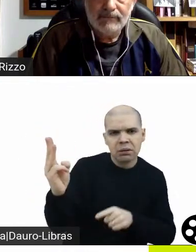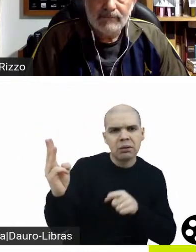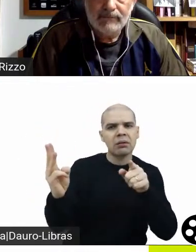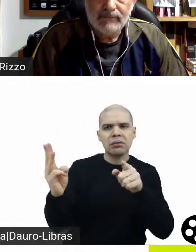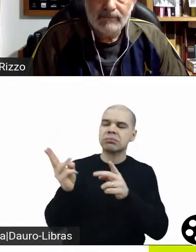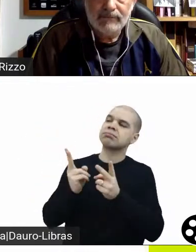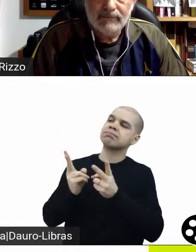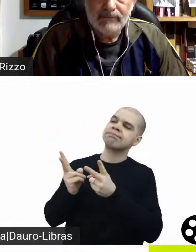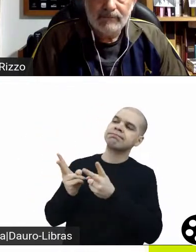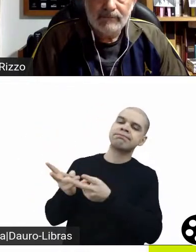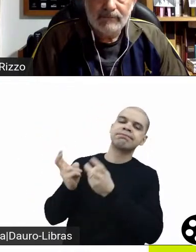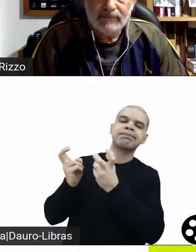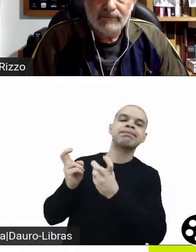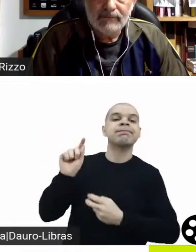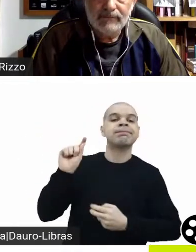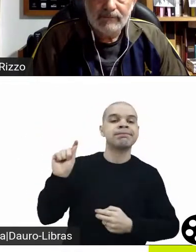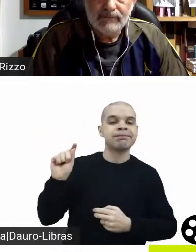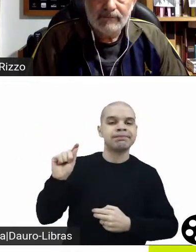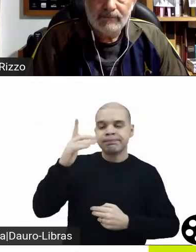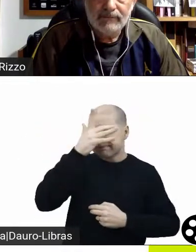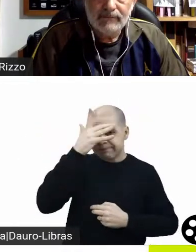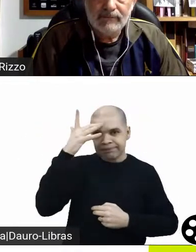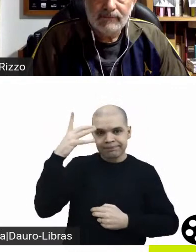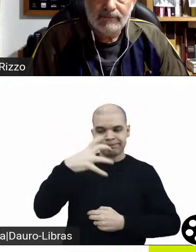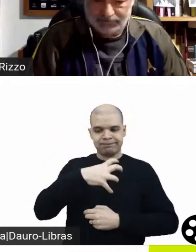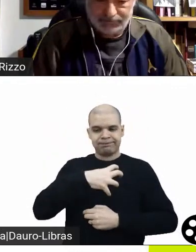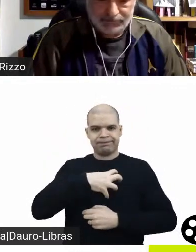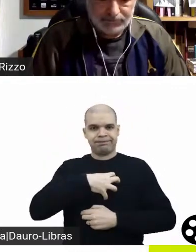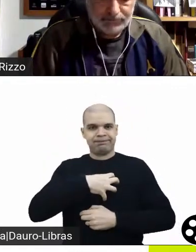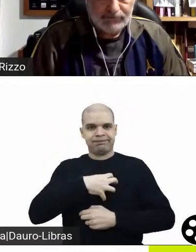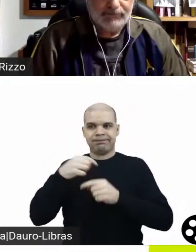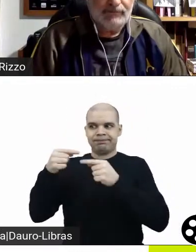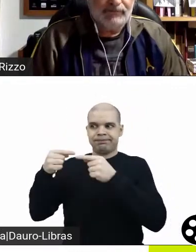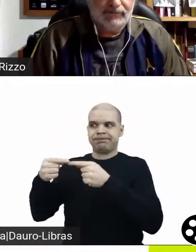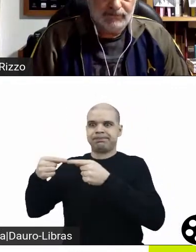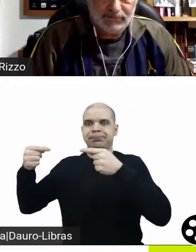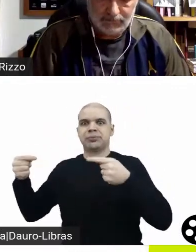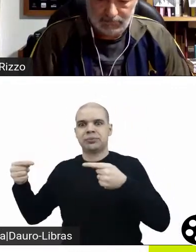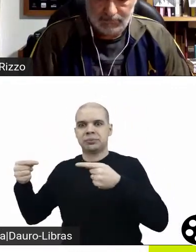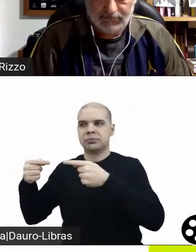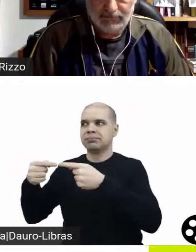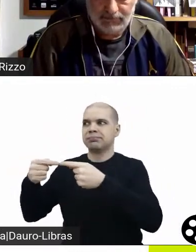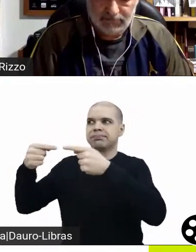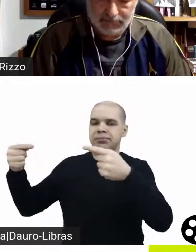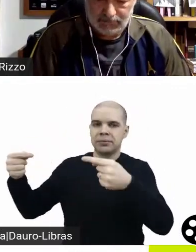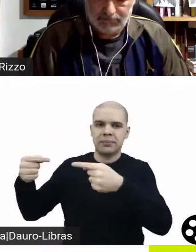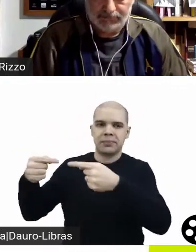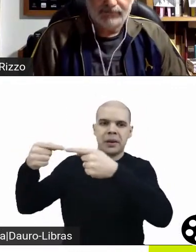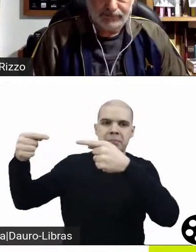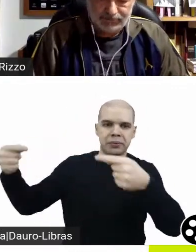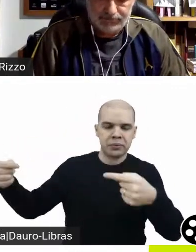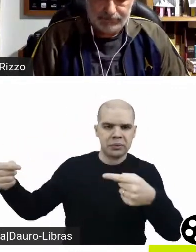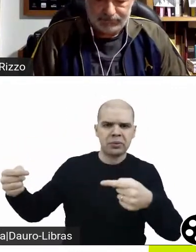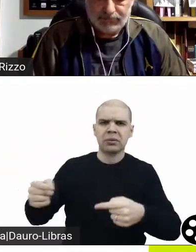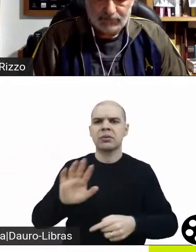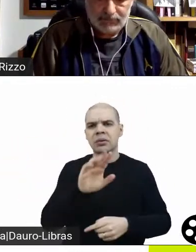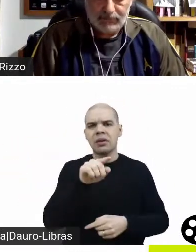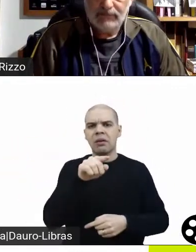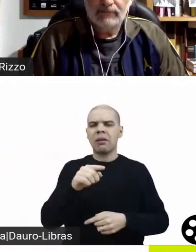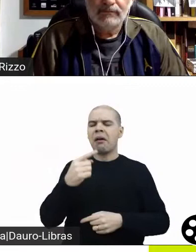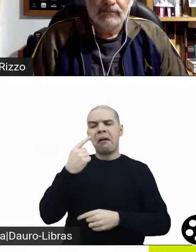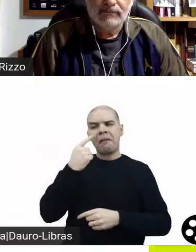de estereótipos. Ele parece um diretor que ele não se amedronta diante de clichês, diante de condutas